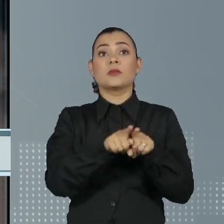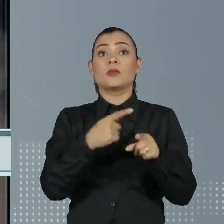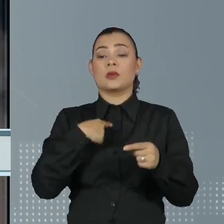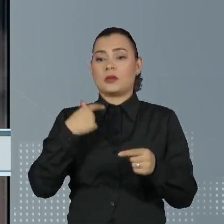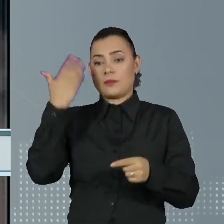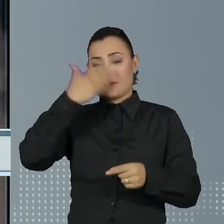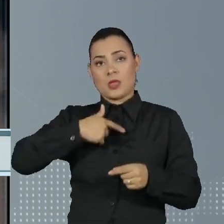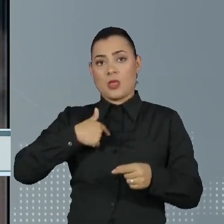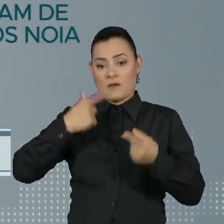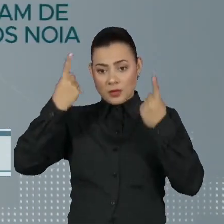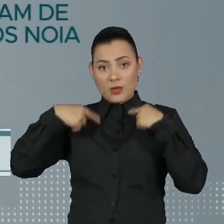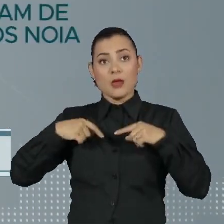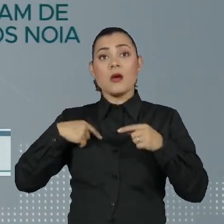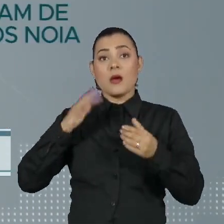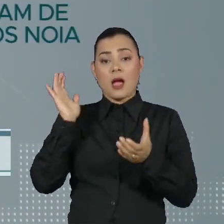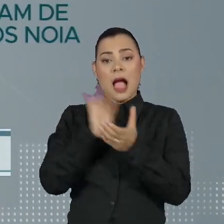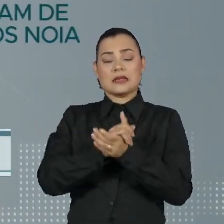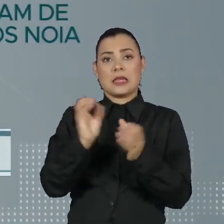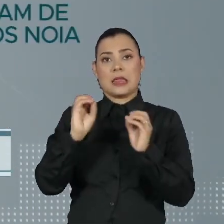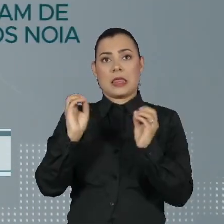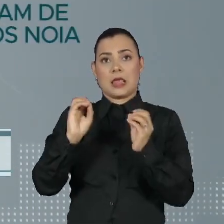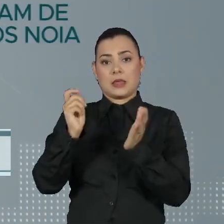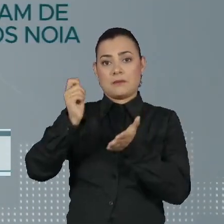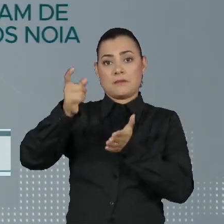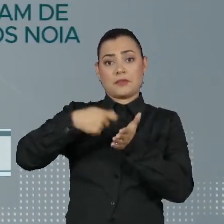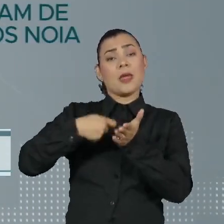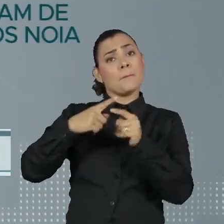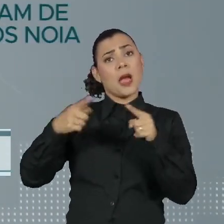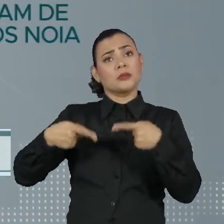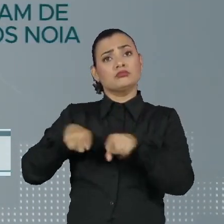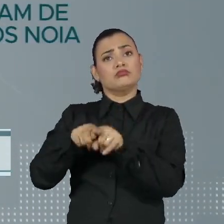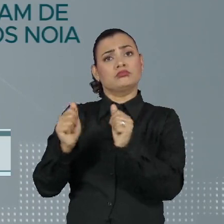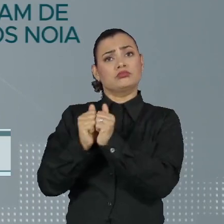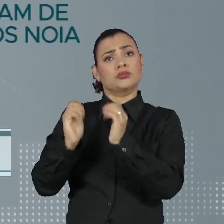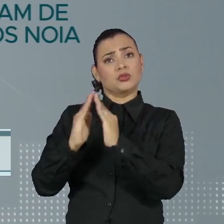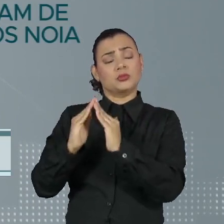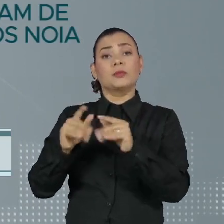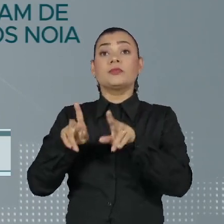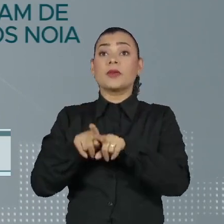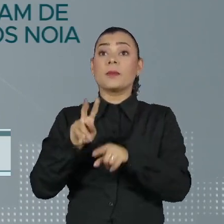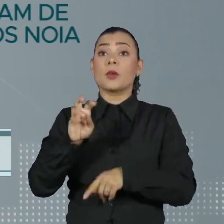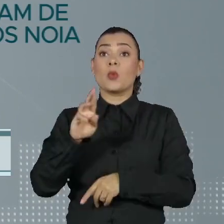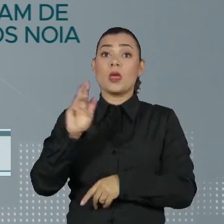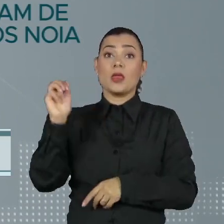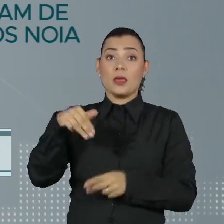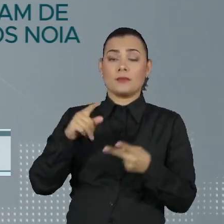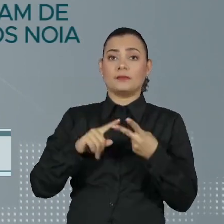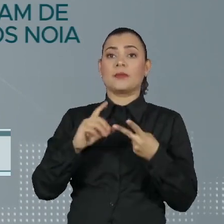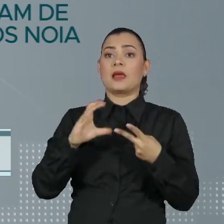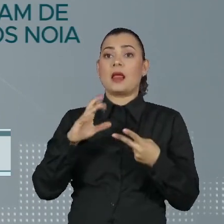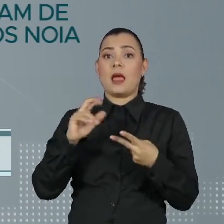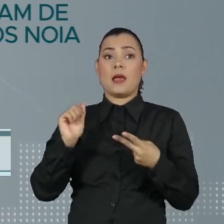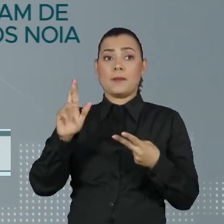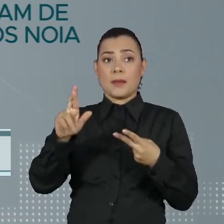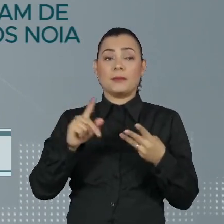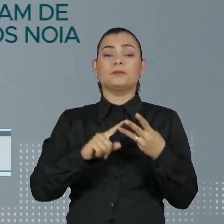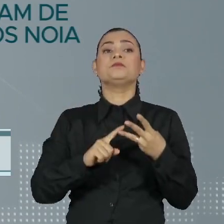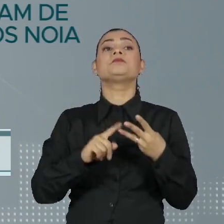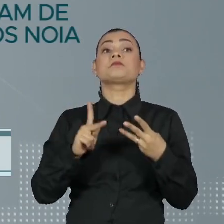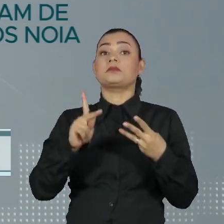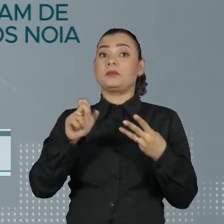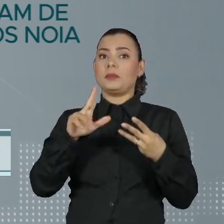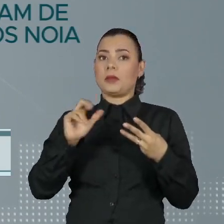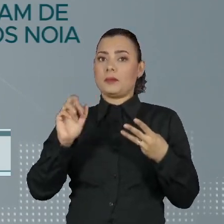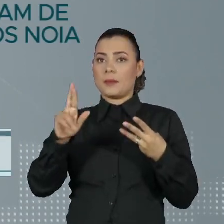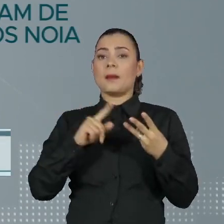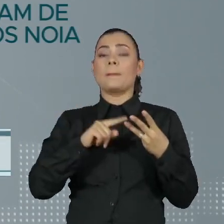reconhecida pela Justiça. Pouco mais de um ano após o crime, o julgamento dos agentes William de Barros Noia, Kleber Nascimento Freitas e